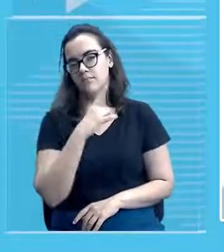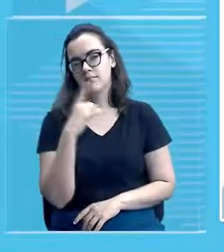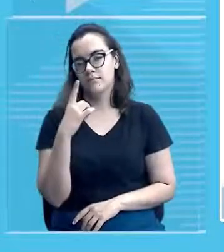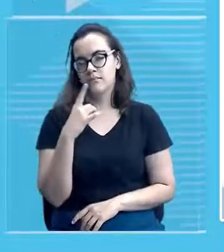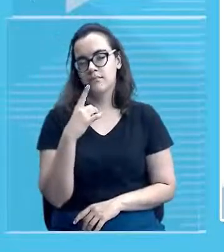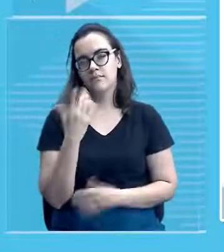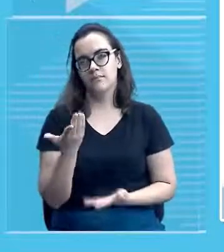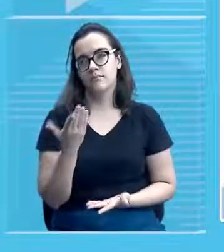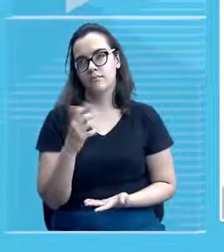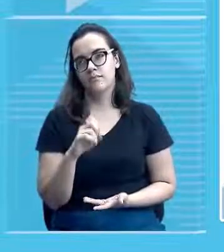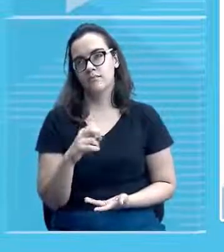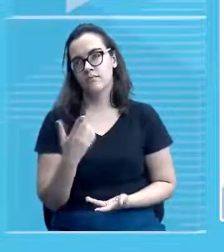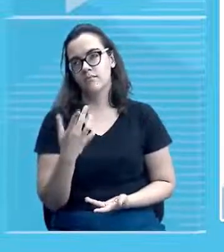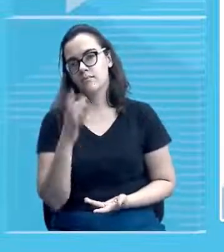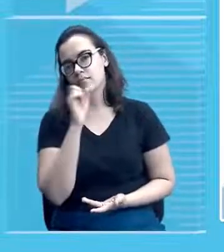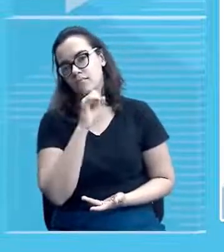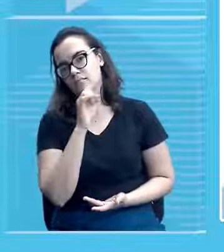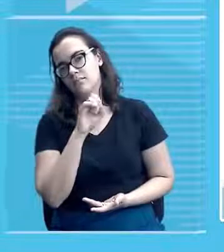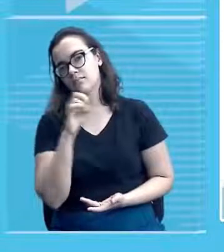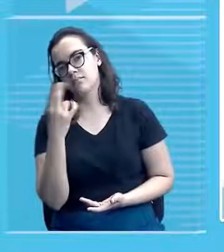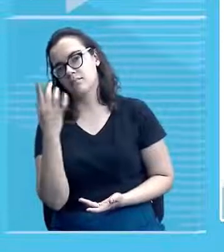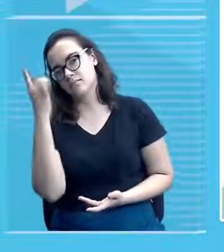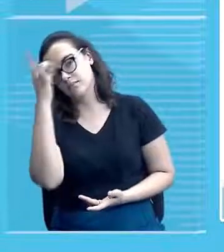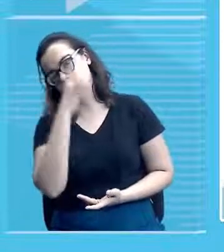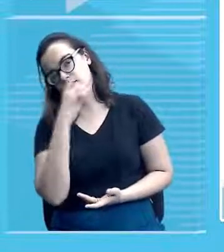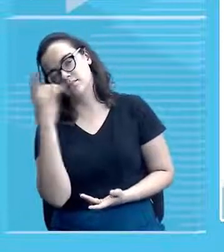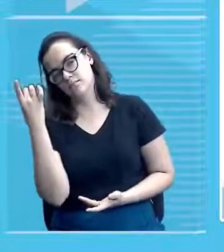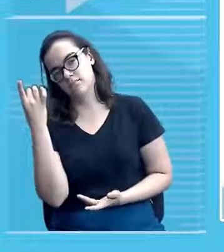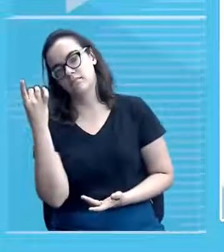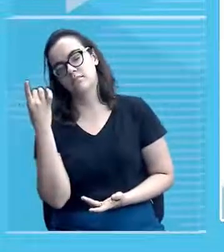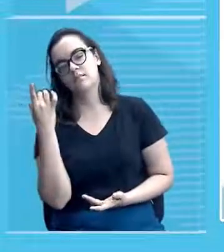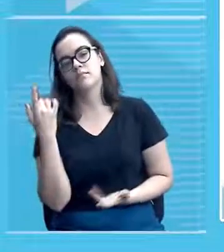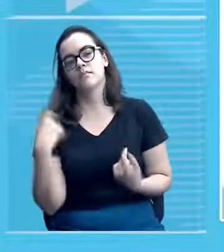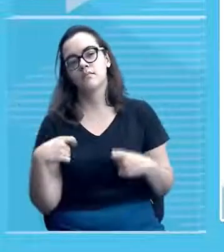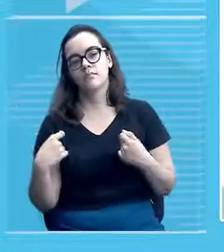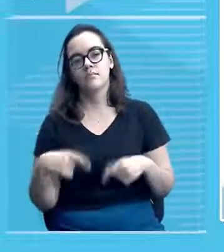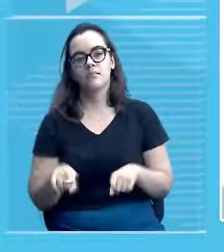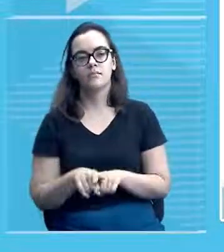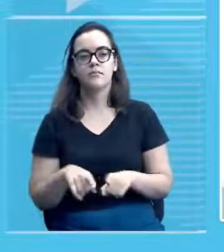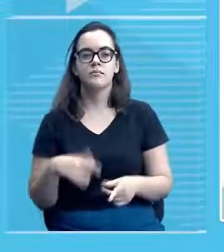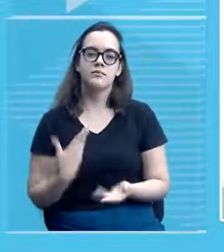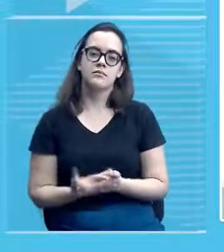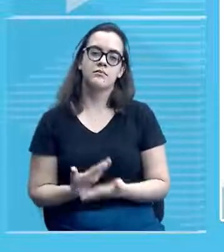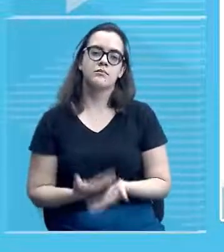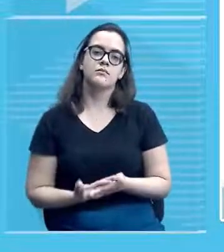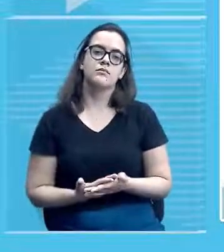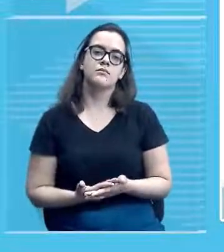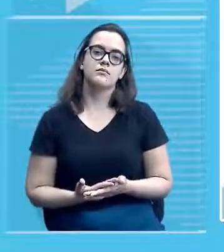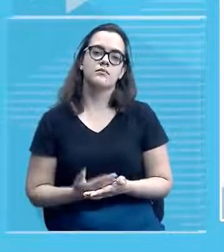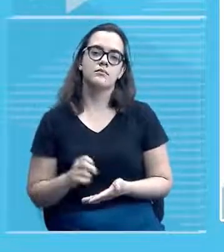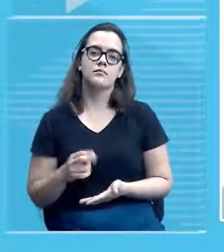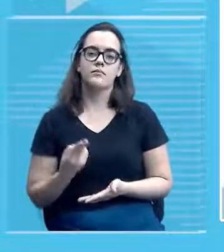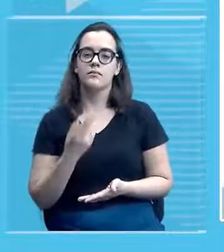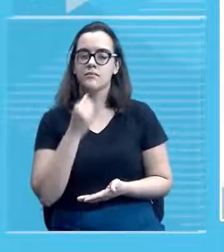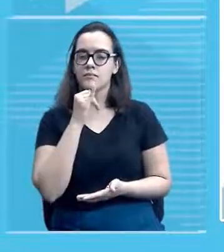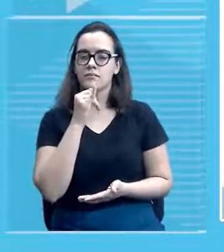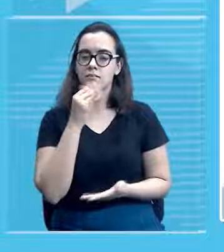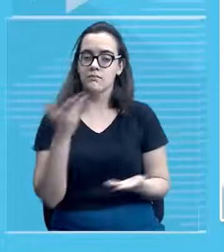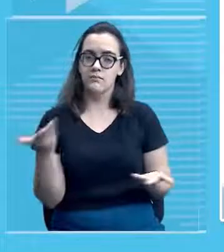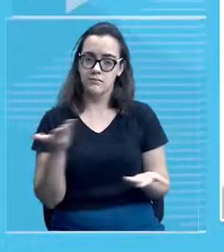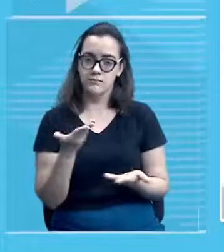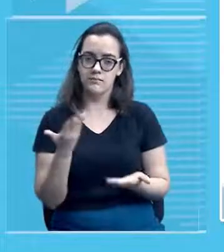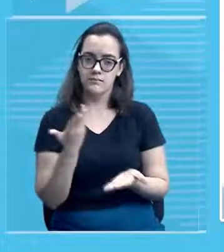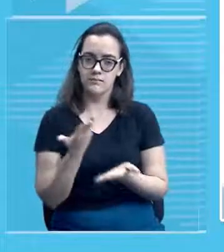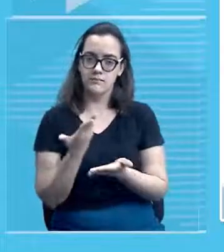todo seu contraturno é apenas para o estudo né? mas você reserva ali um tempinho né? pra